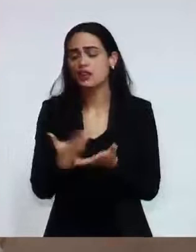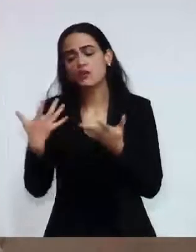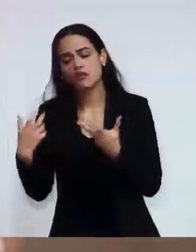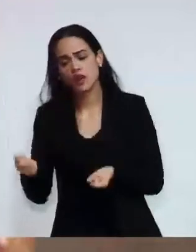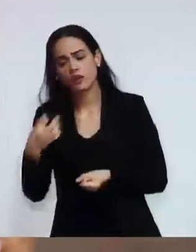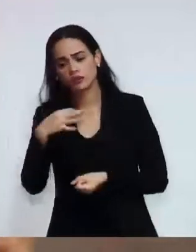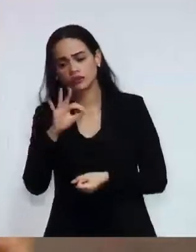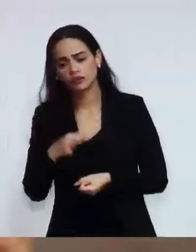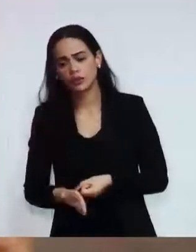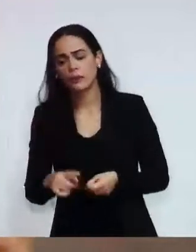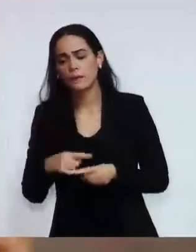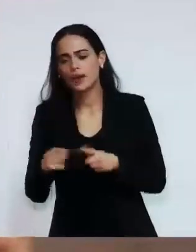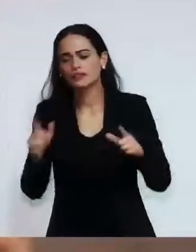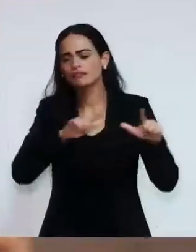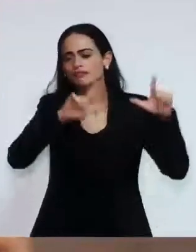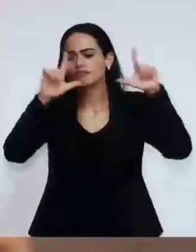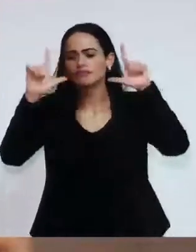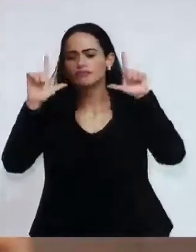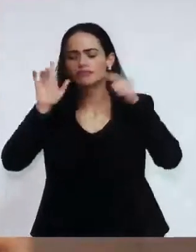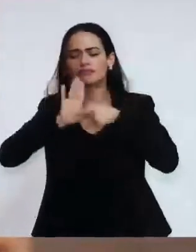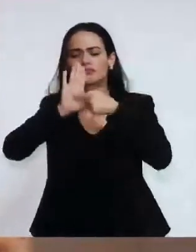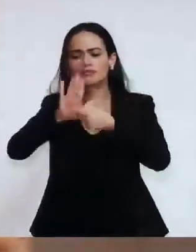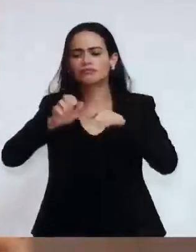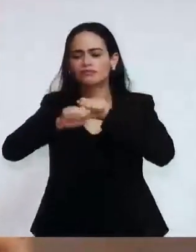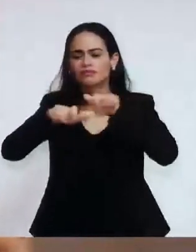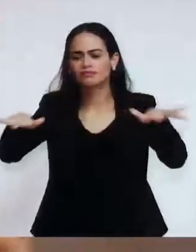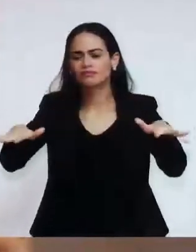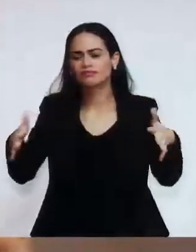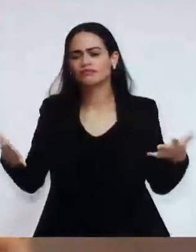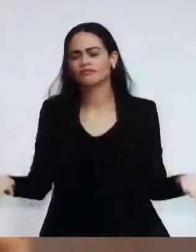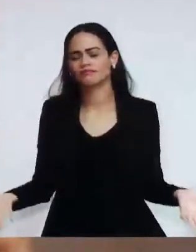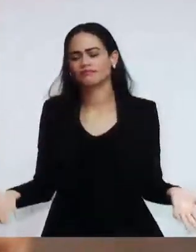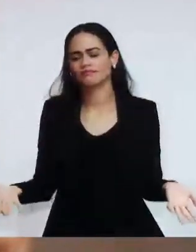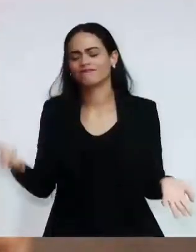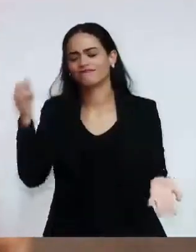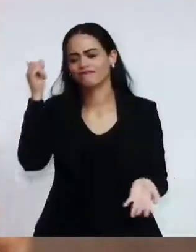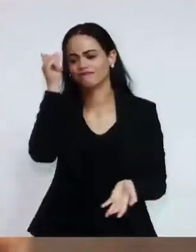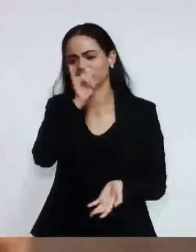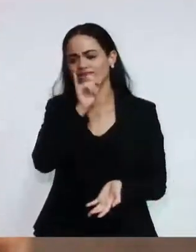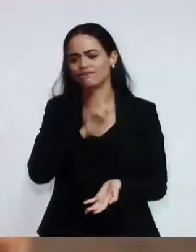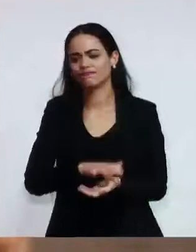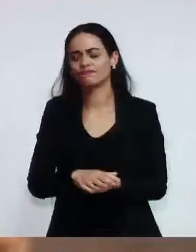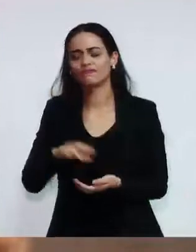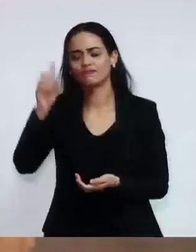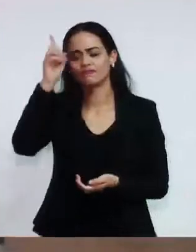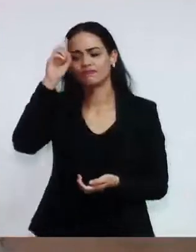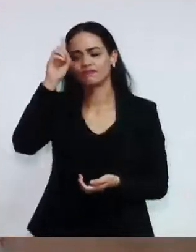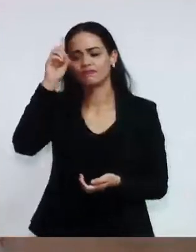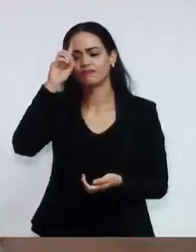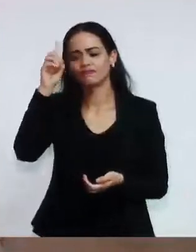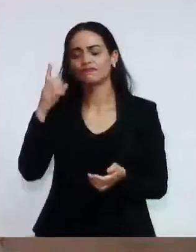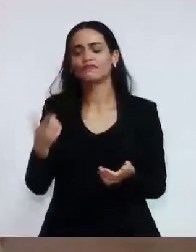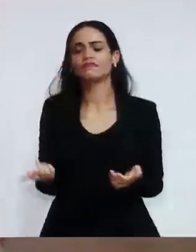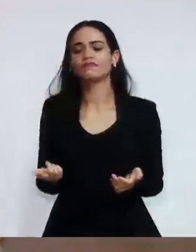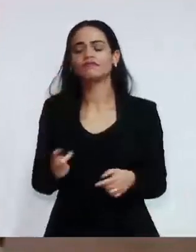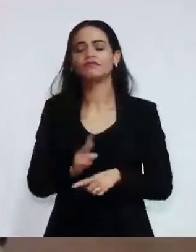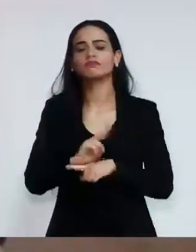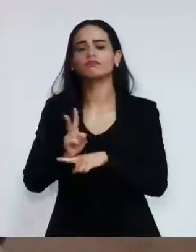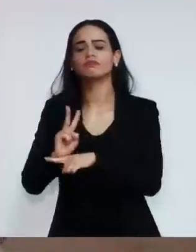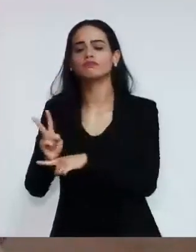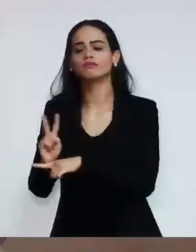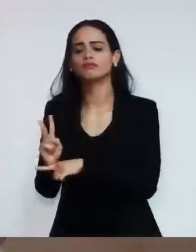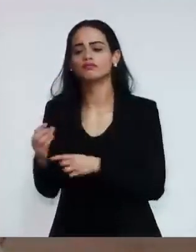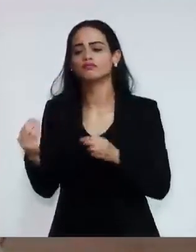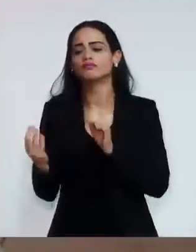jamais expor o profissional. Ele está dando só a cara no dia a dia aí, no combate à criminalidade, e fazer o melhor pelo povo e pela